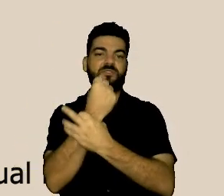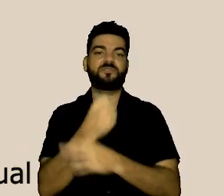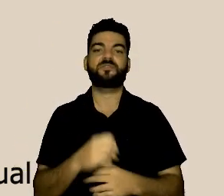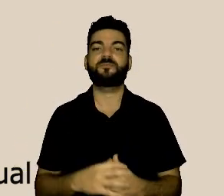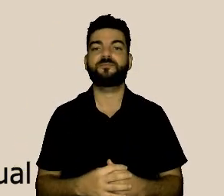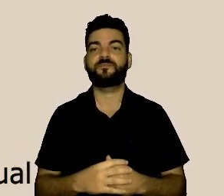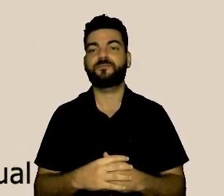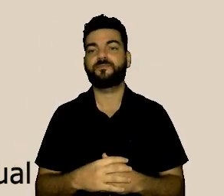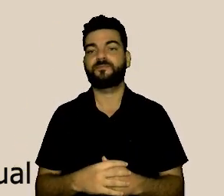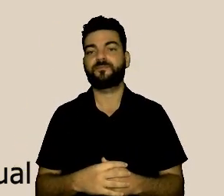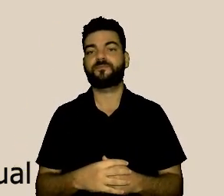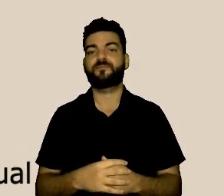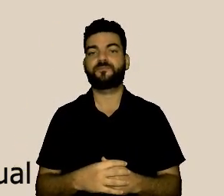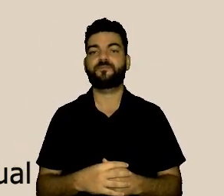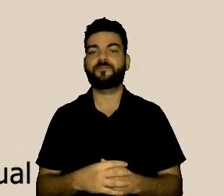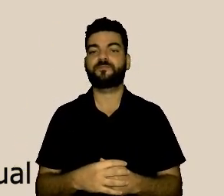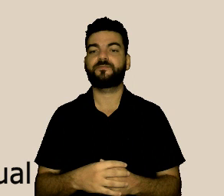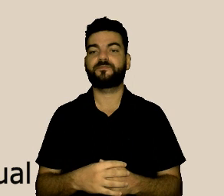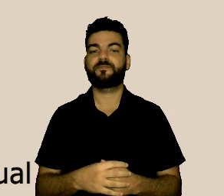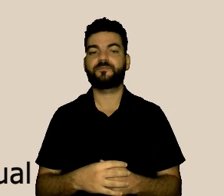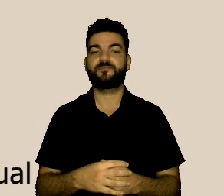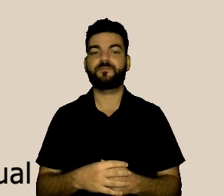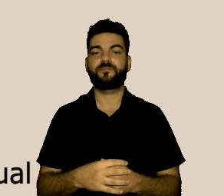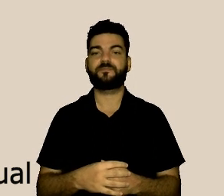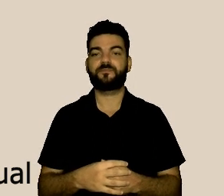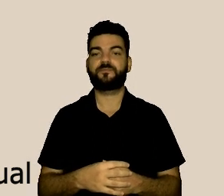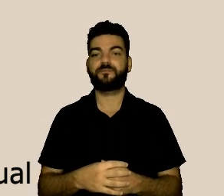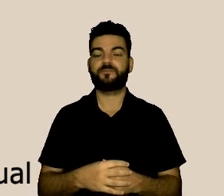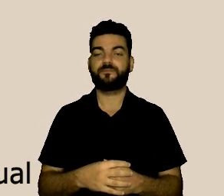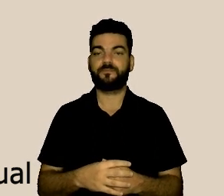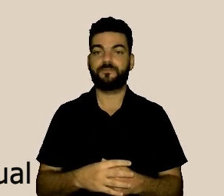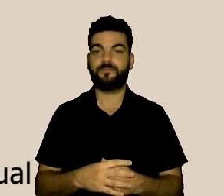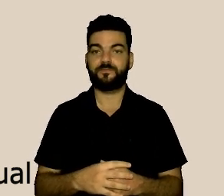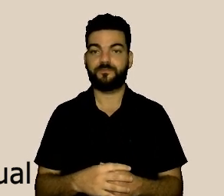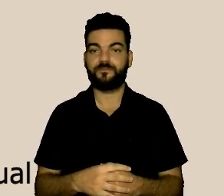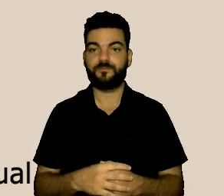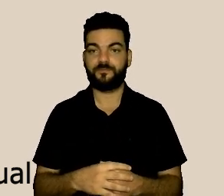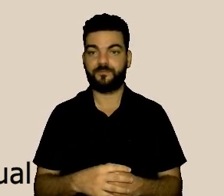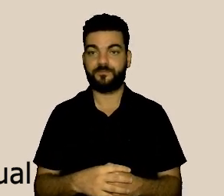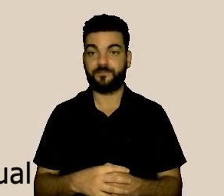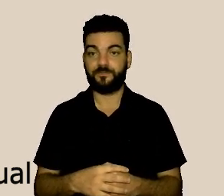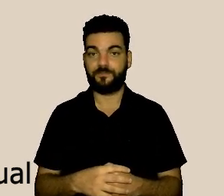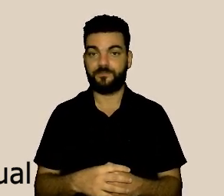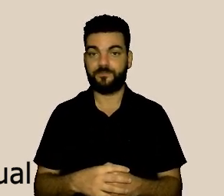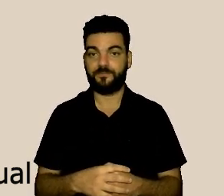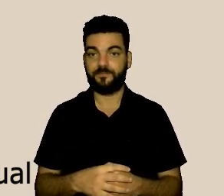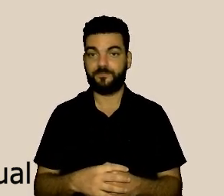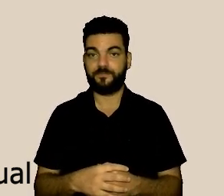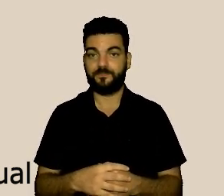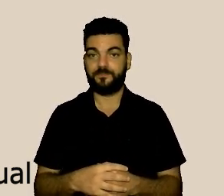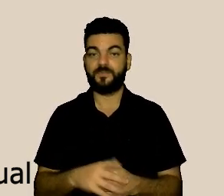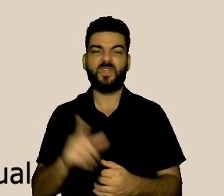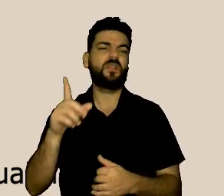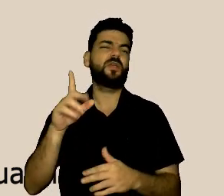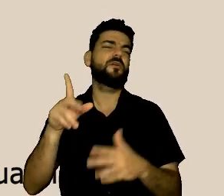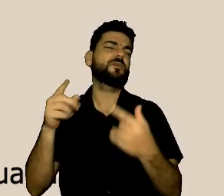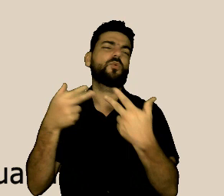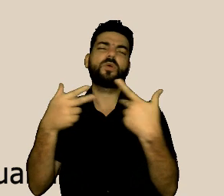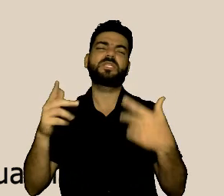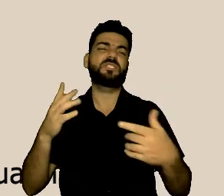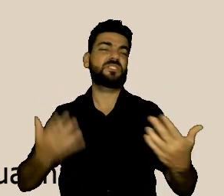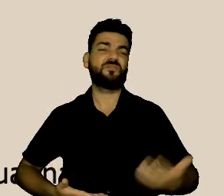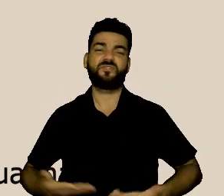Aí eu tenho muitas questões de servidores que nos trazem querendo saber quem foi o